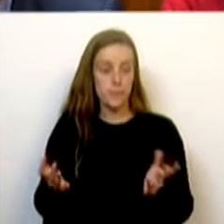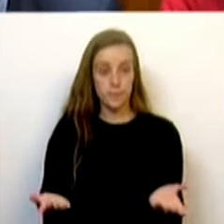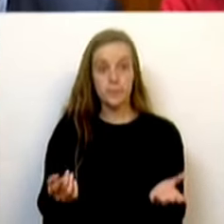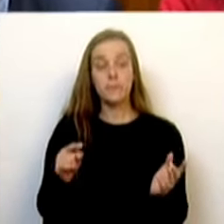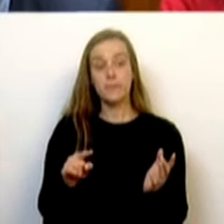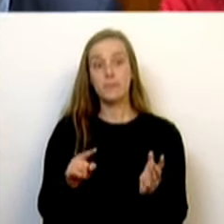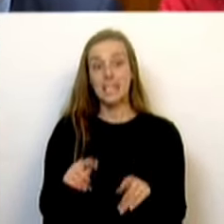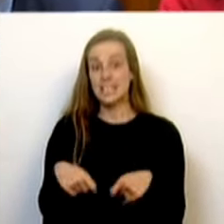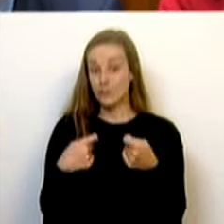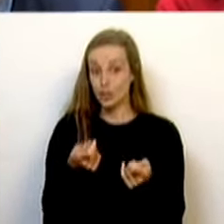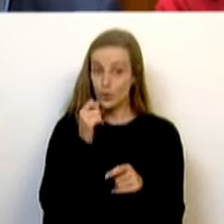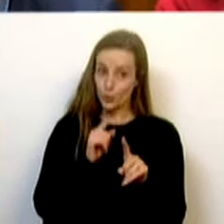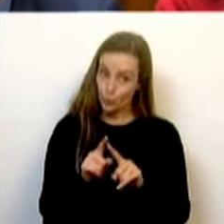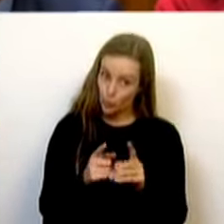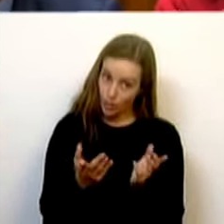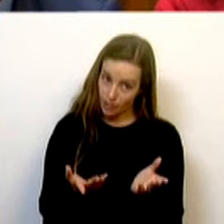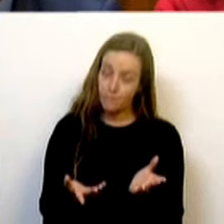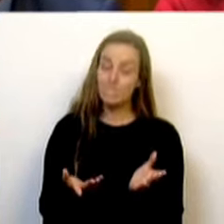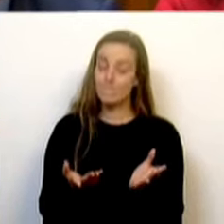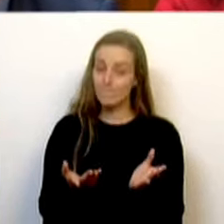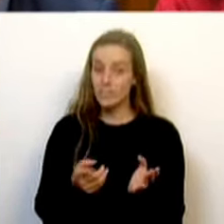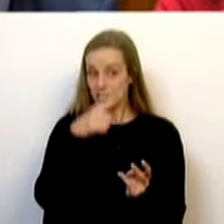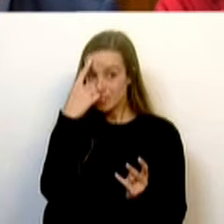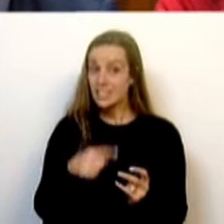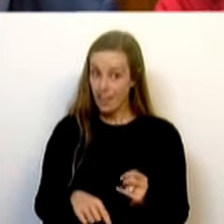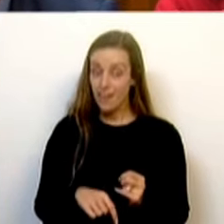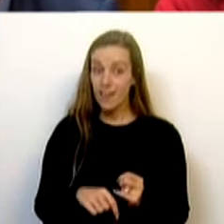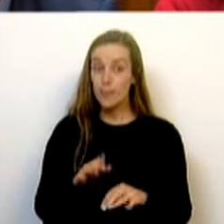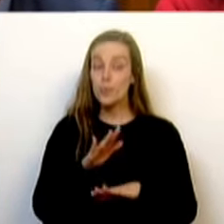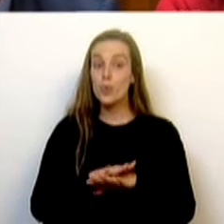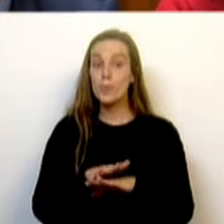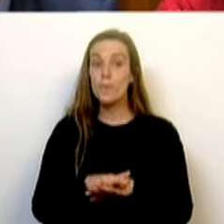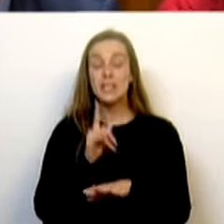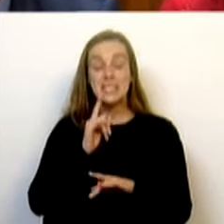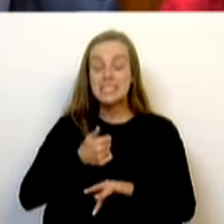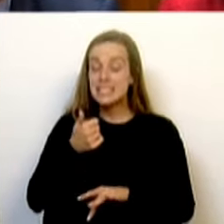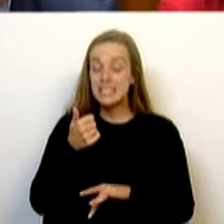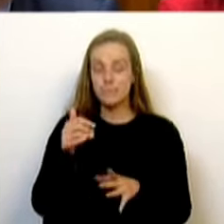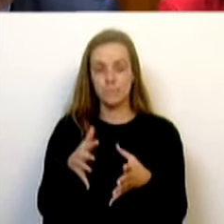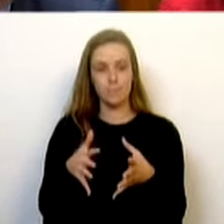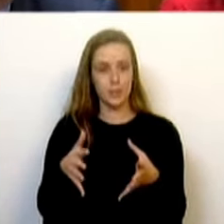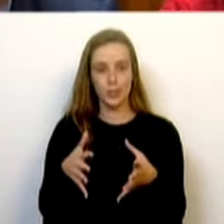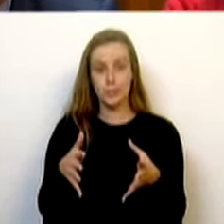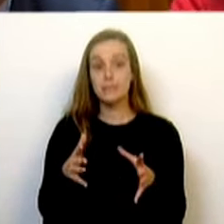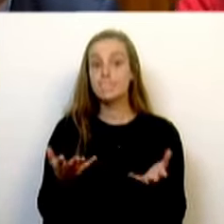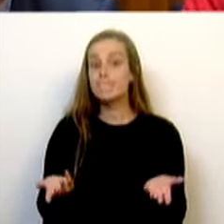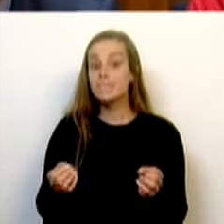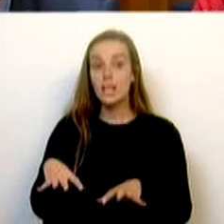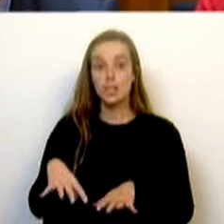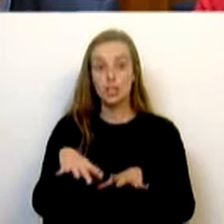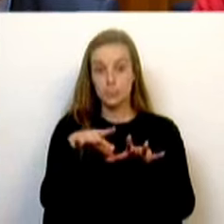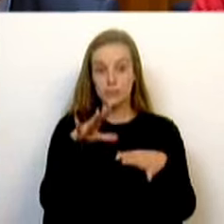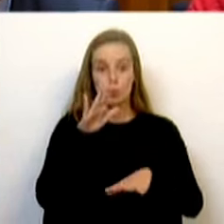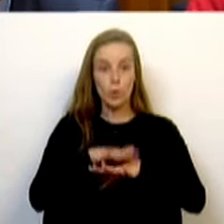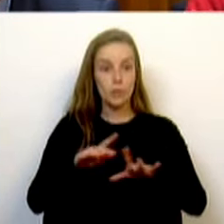investimento, Sr. Deputado, o que custa mesmo é que se deveu, sobretudo e em grande medida, ao crescimento do